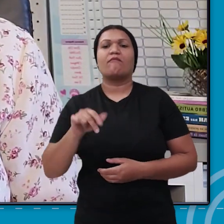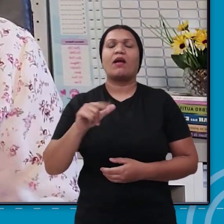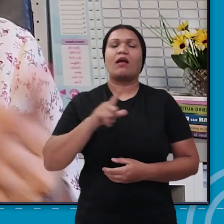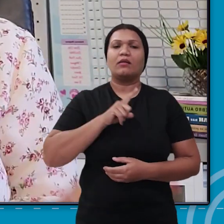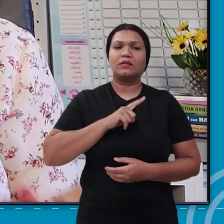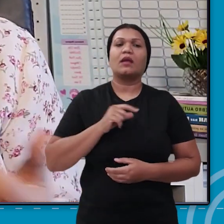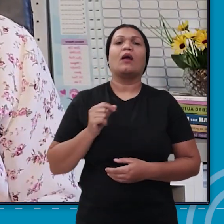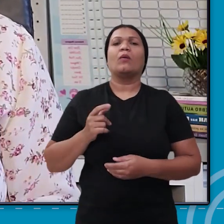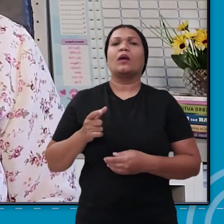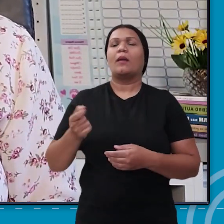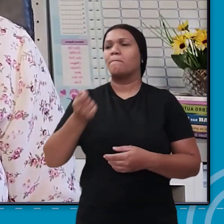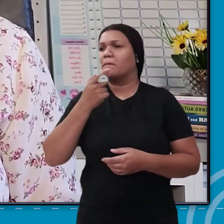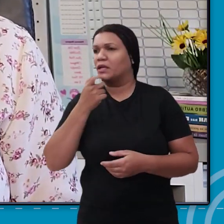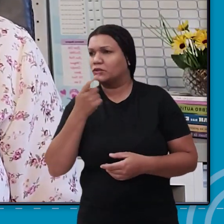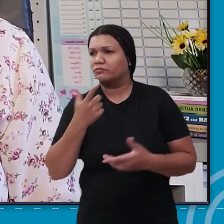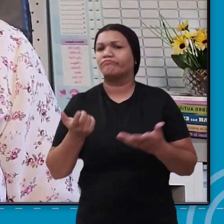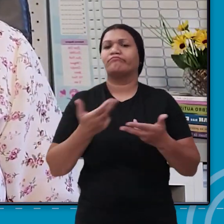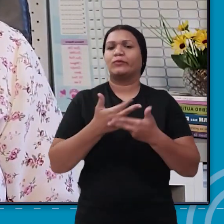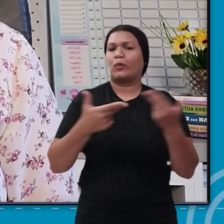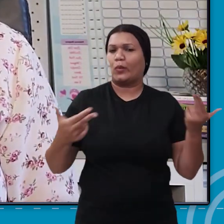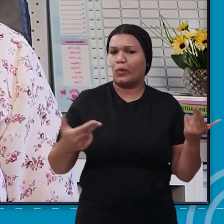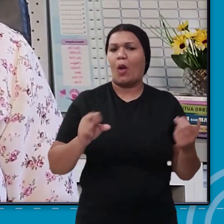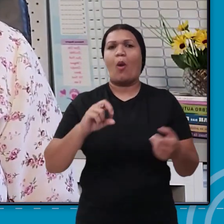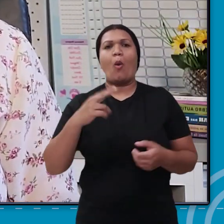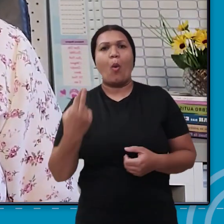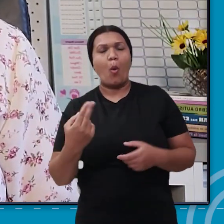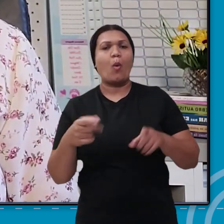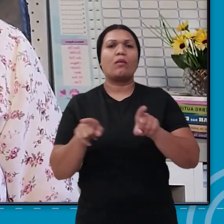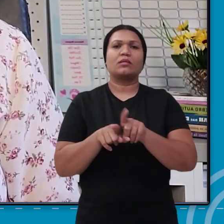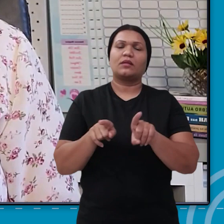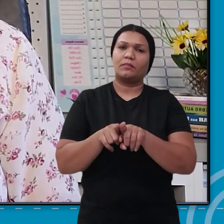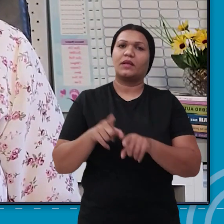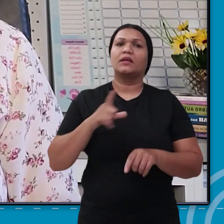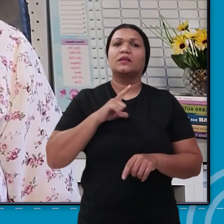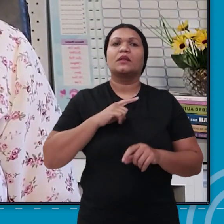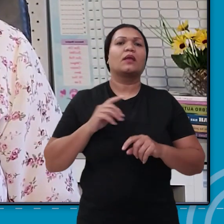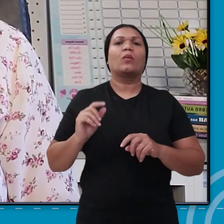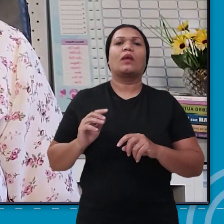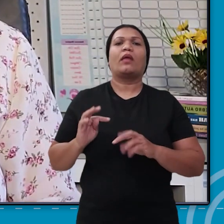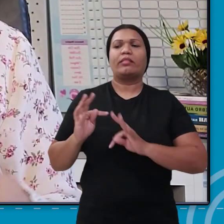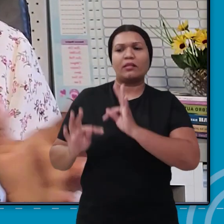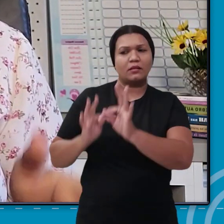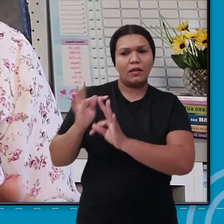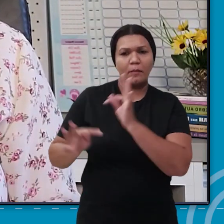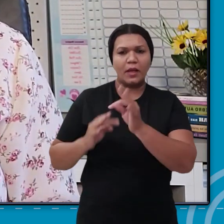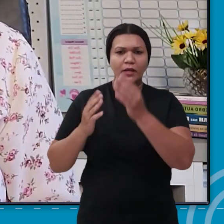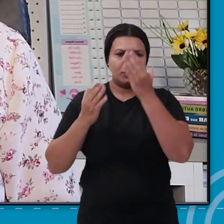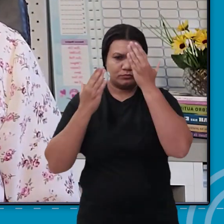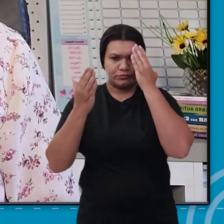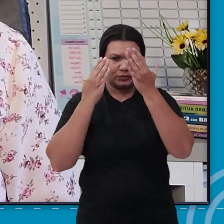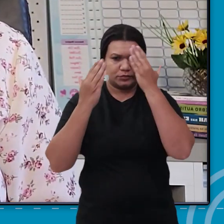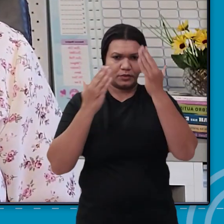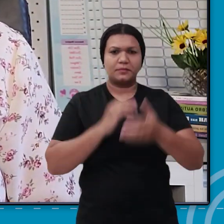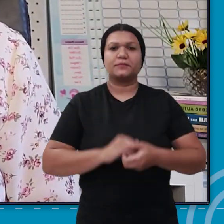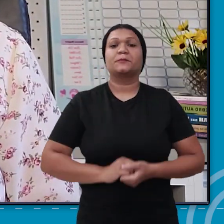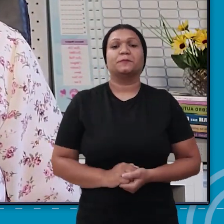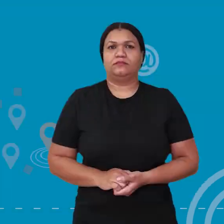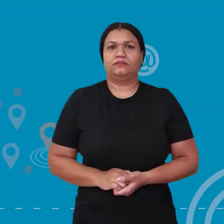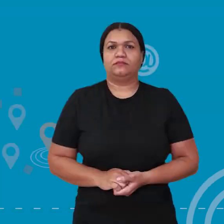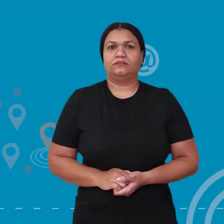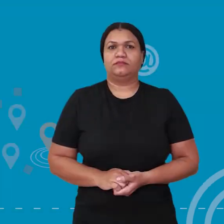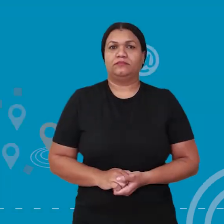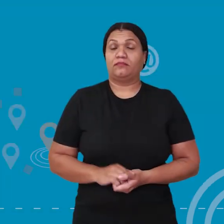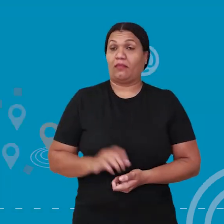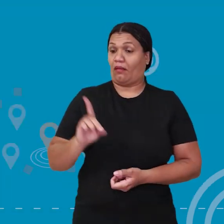passará por um tratamento medicamentoso, ou ela passará também por um tratamento psicoterapêutico.